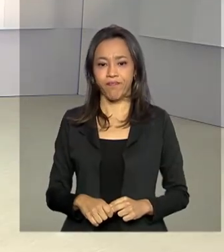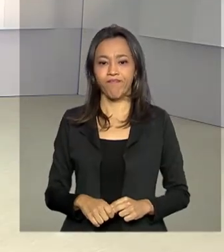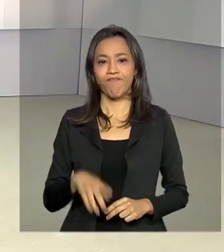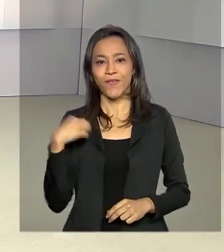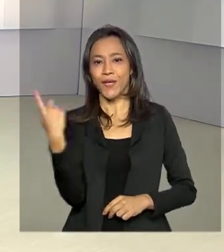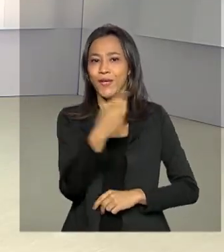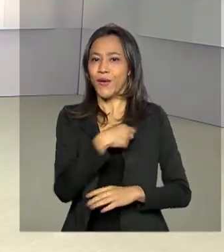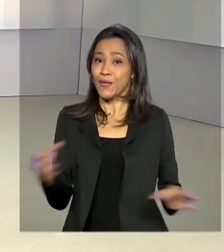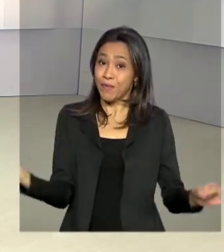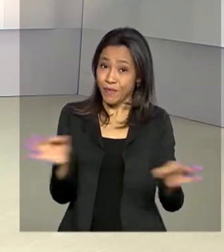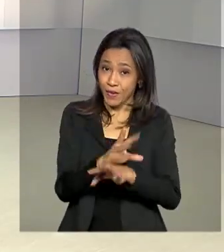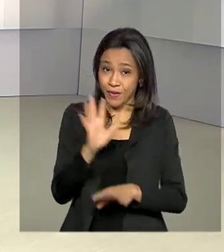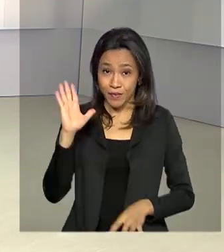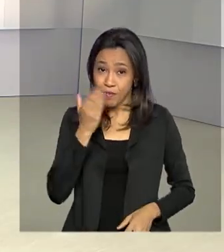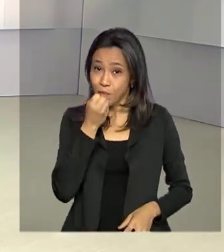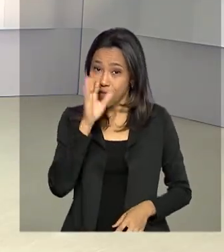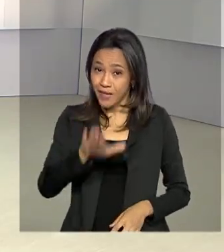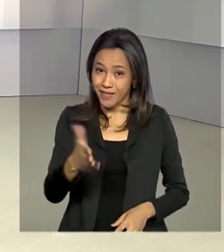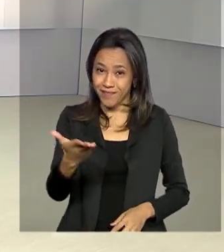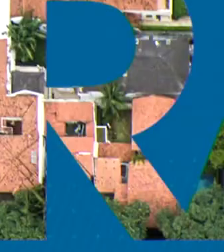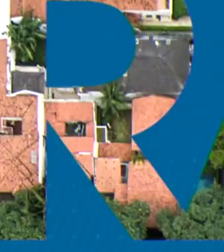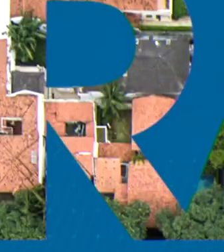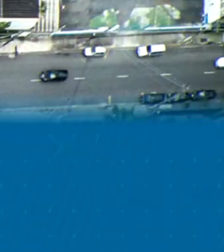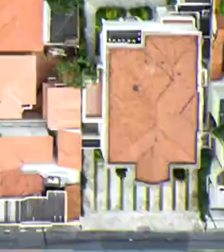Nós ficamos por aqui. Boa tarde pra você.